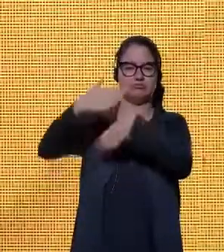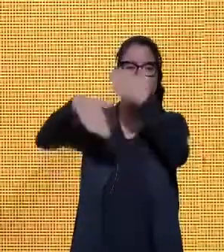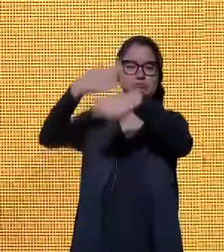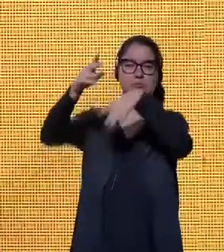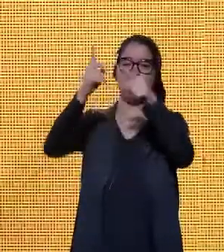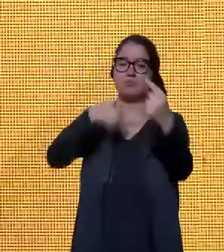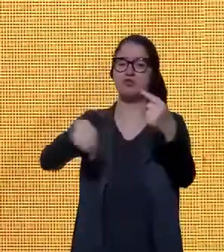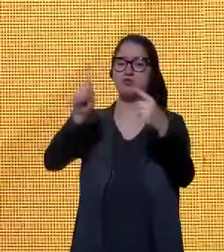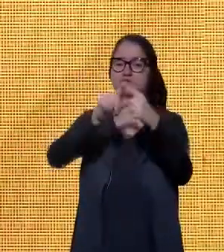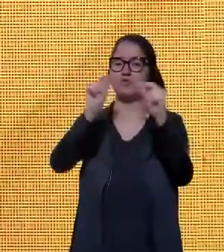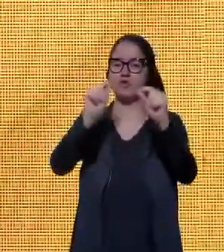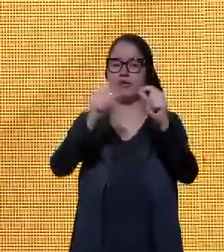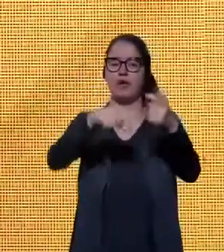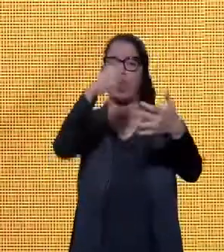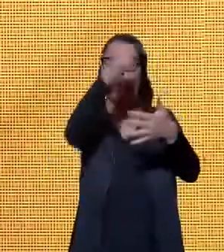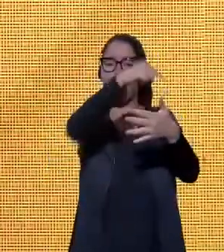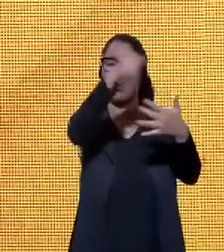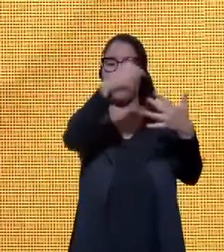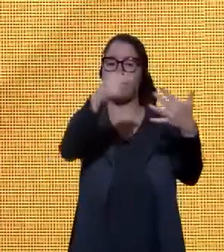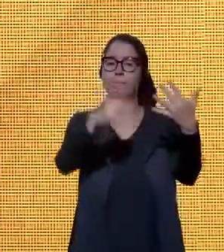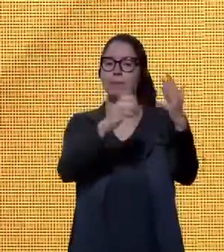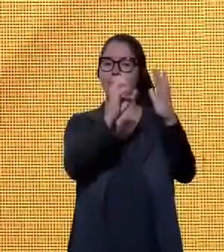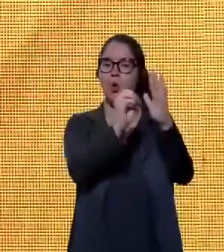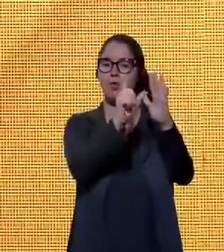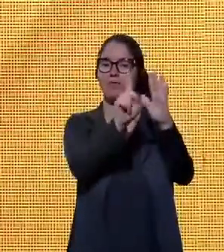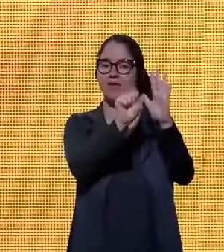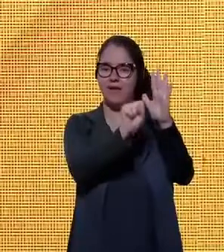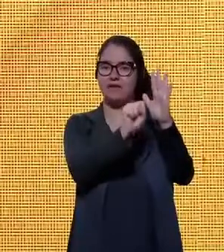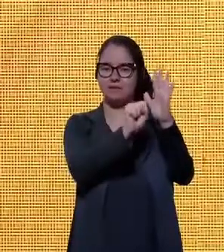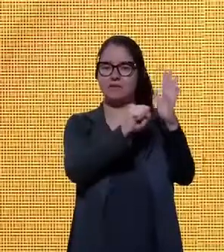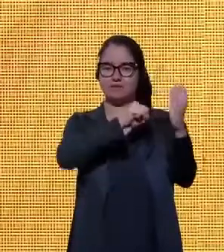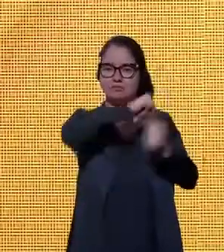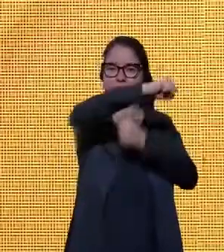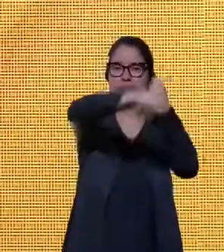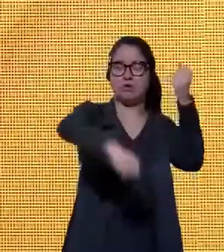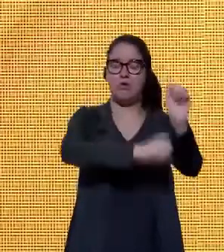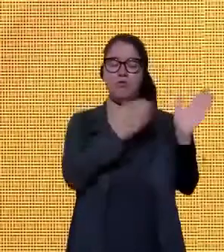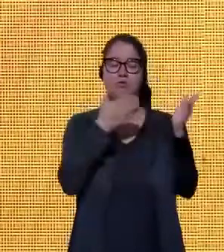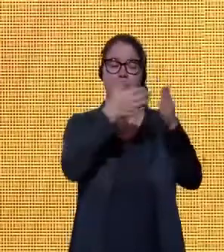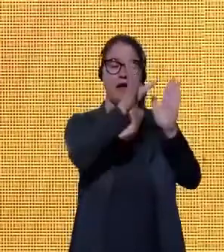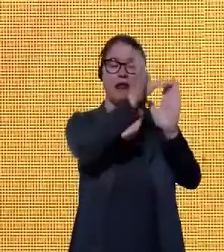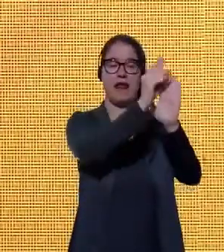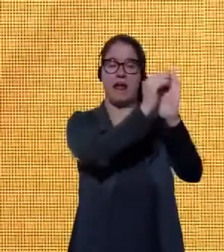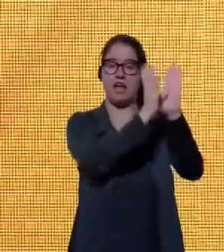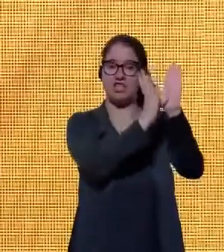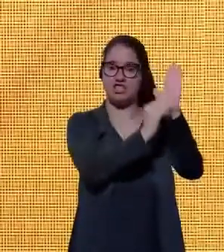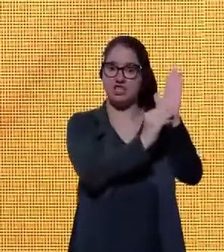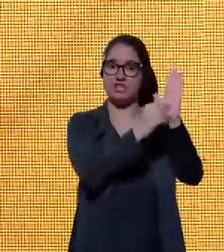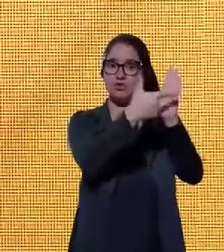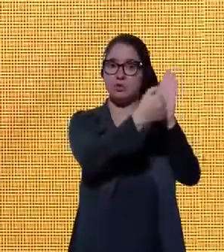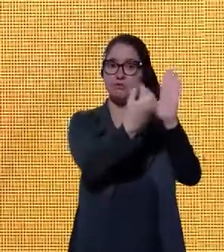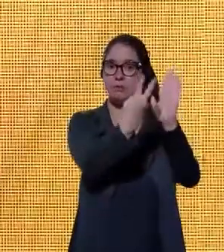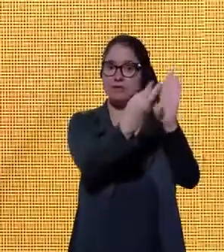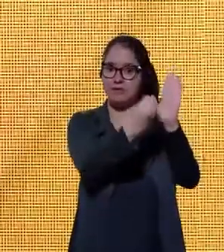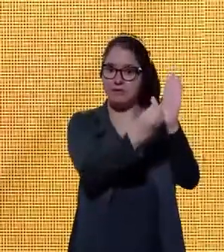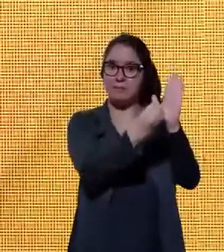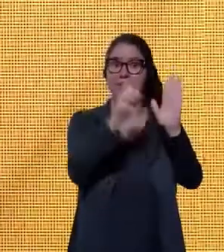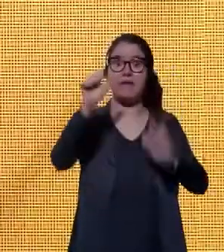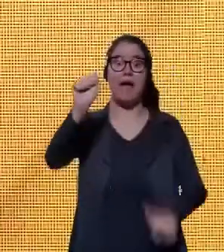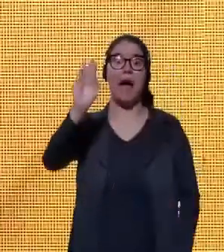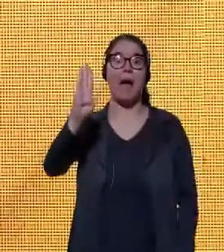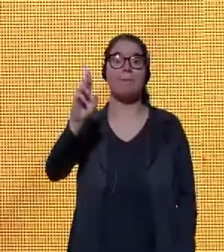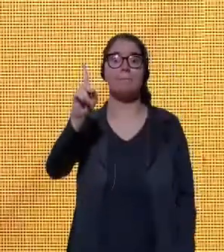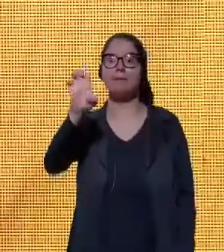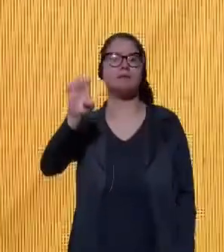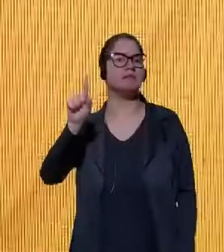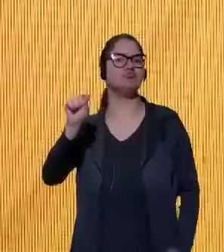objetivos do desenvolvimento sustentável no âmbito da Agenda 2030 da ONU, a ABDE desenvolveu o